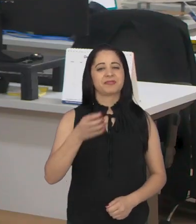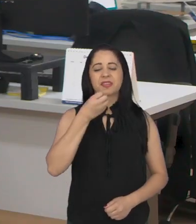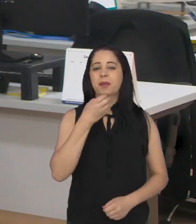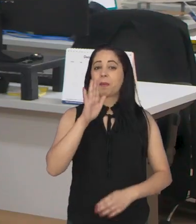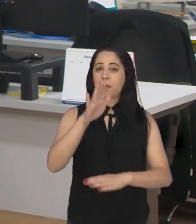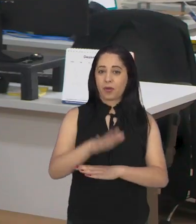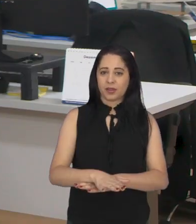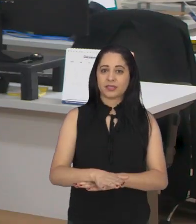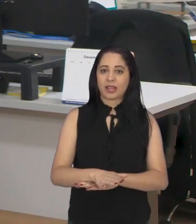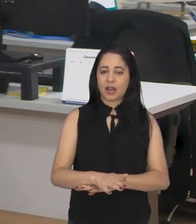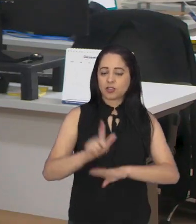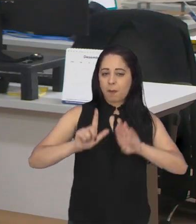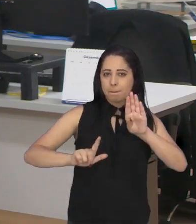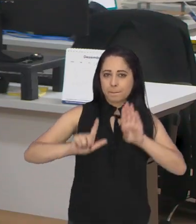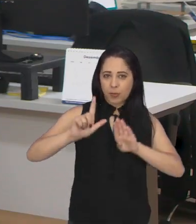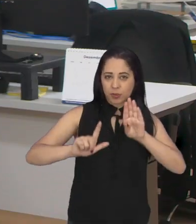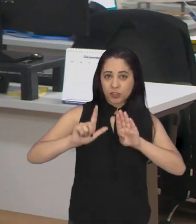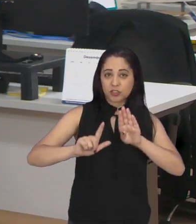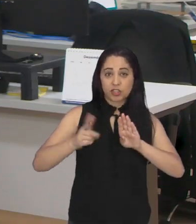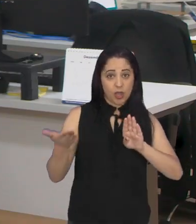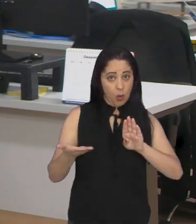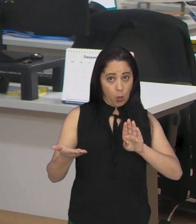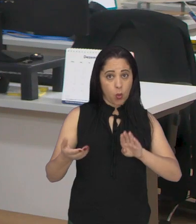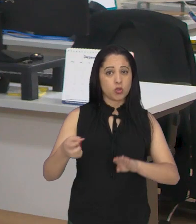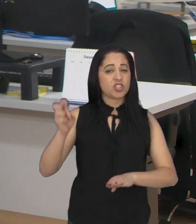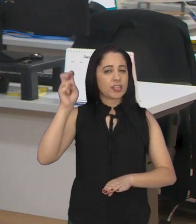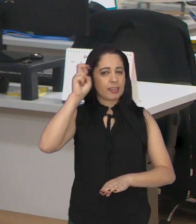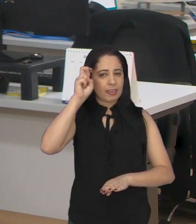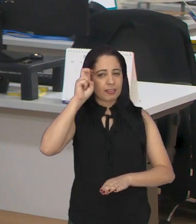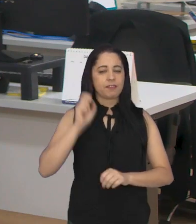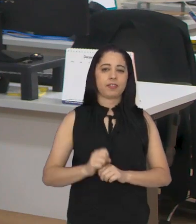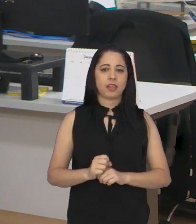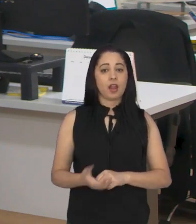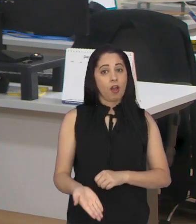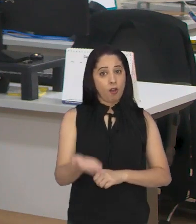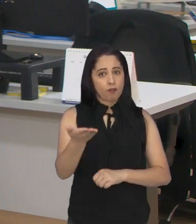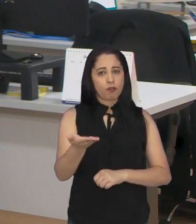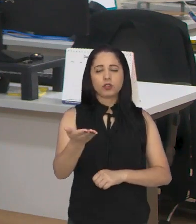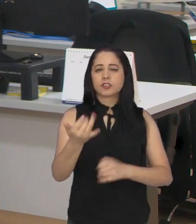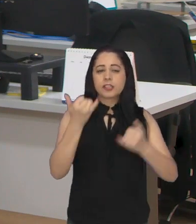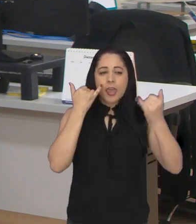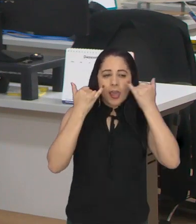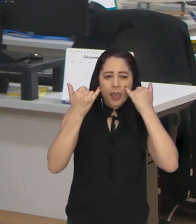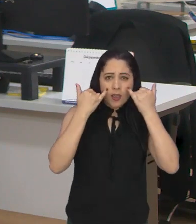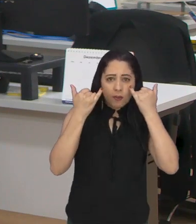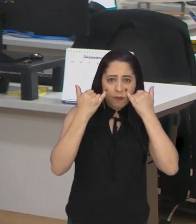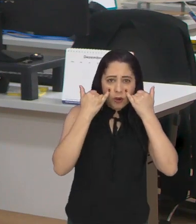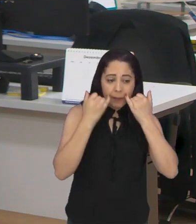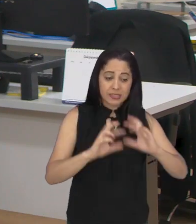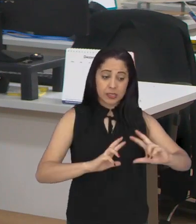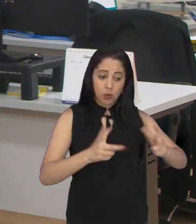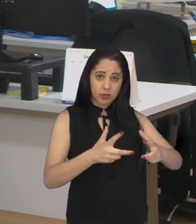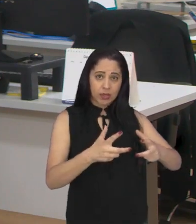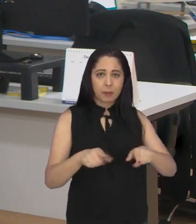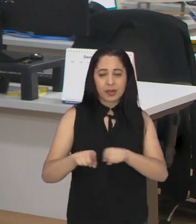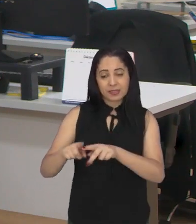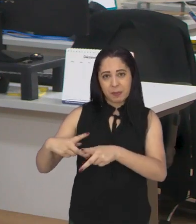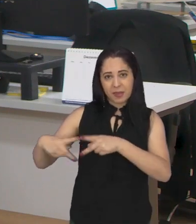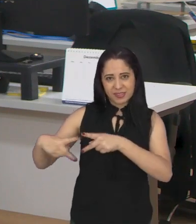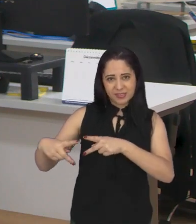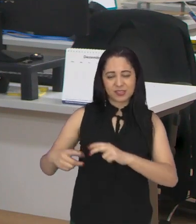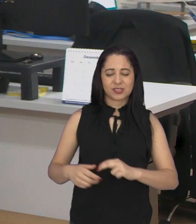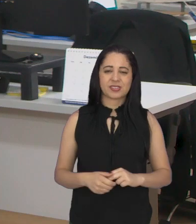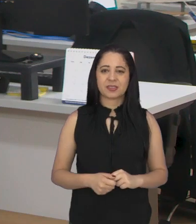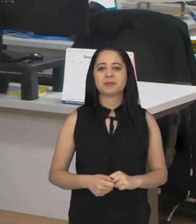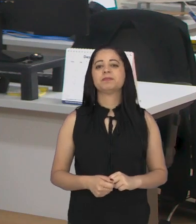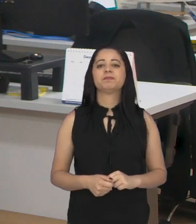Olá, muito boa tarde. Este é o nosso boletim legislativo desta quinta para deixar você por dentro de todas as notícias da Câmara e também de